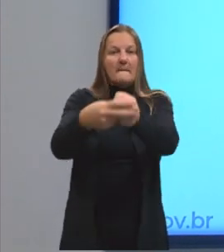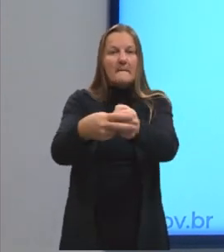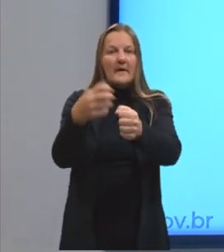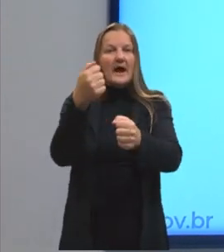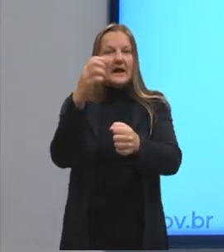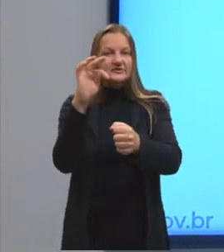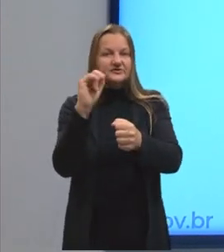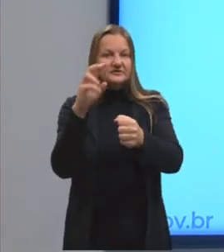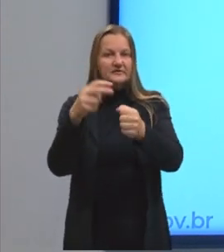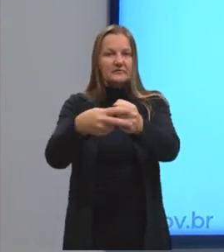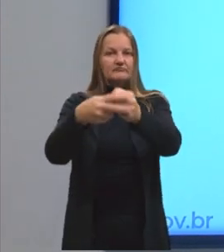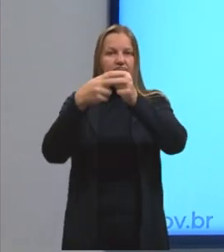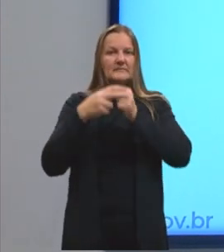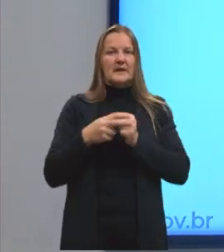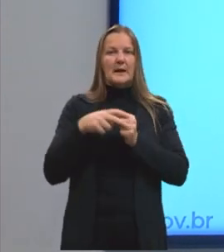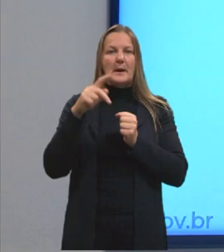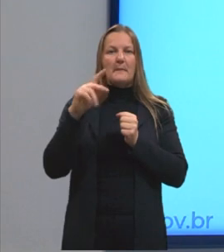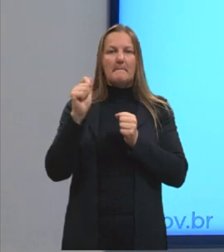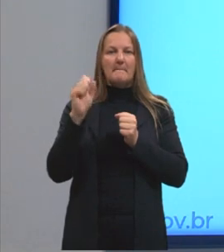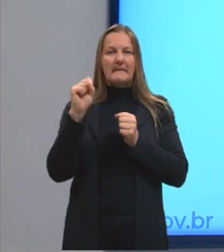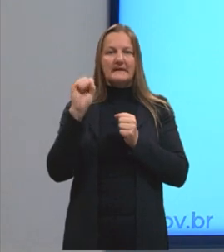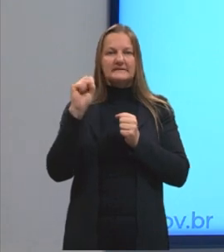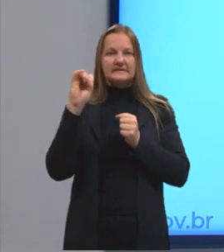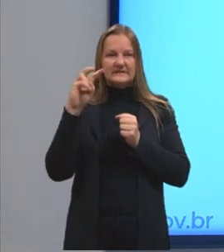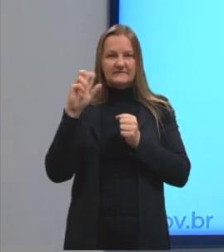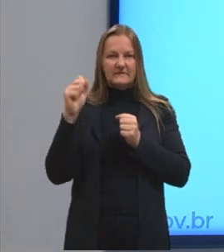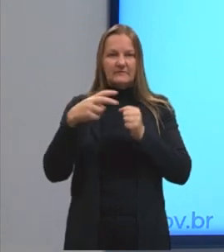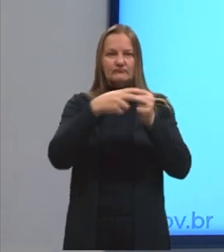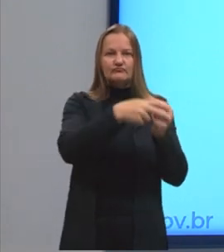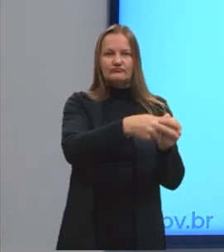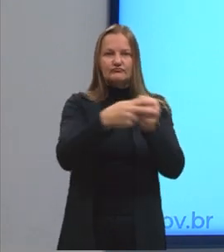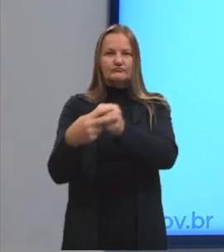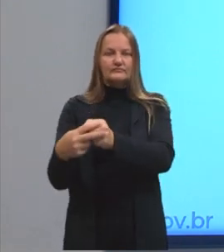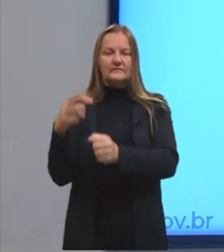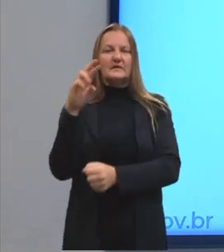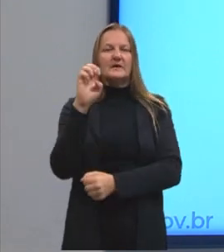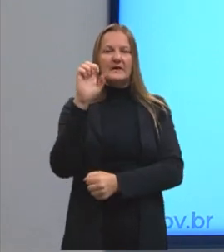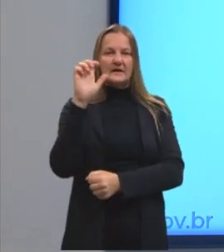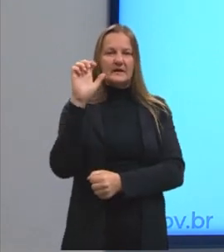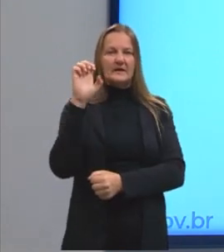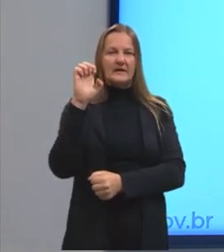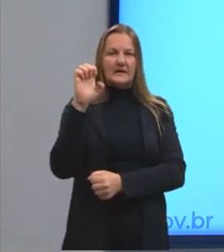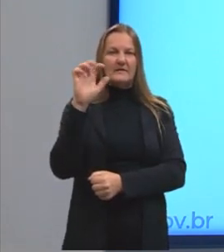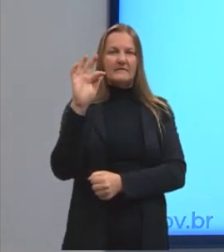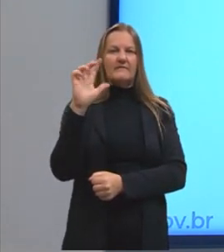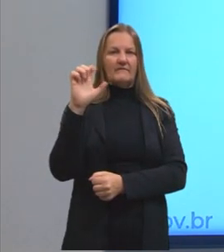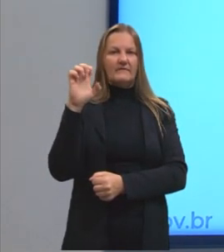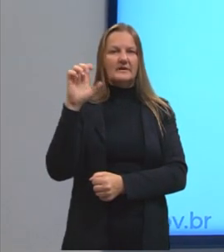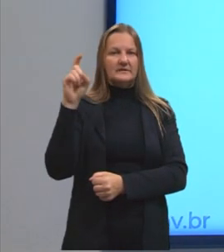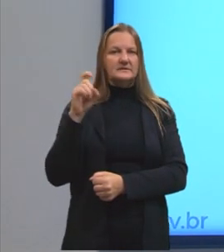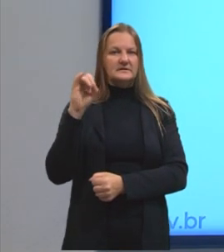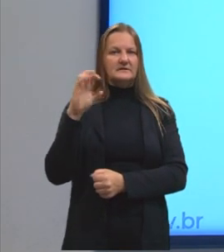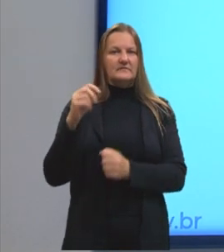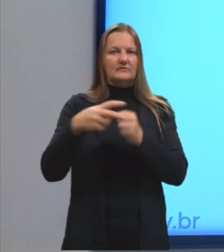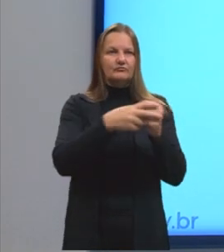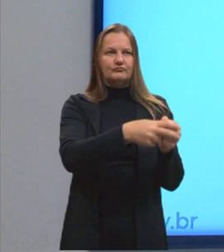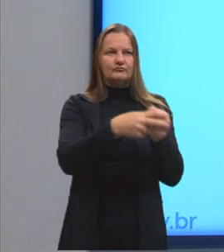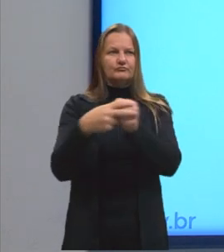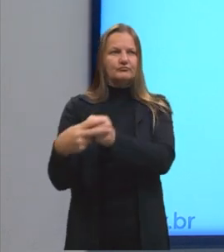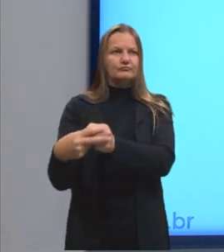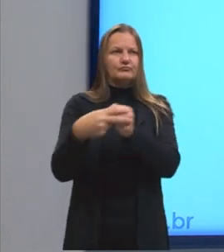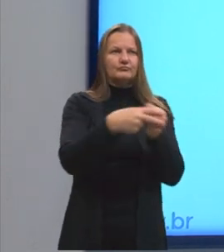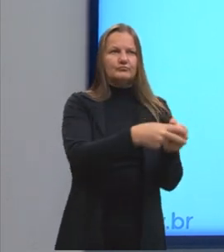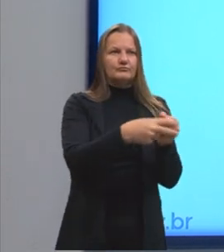ter um sujeito que faz e também recebe essa ação. Então, por isso aqui a setinha está